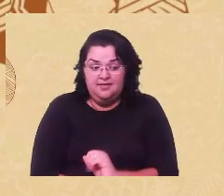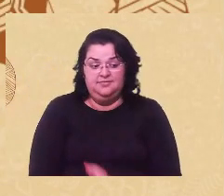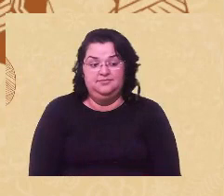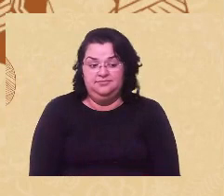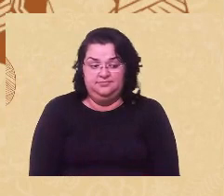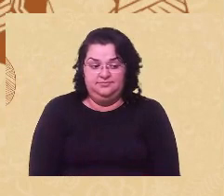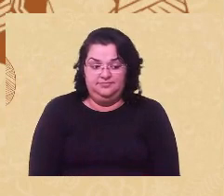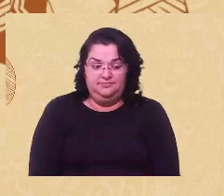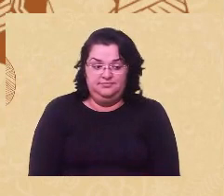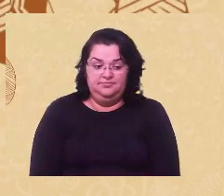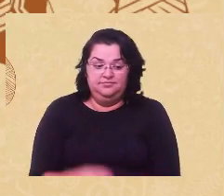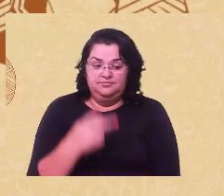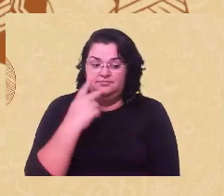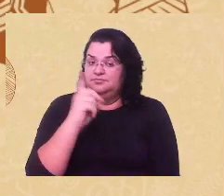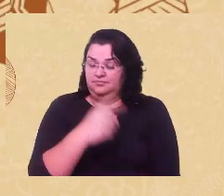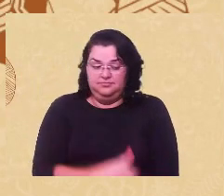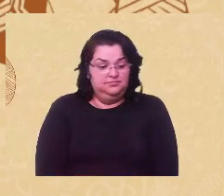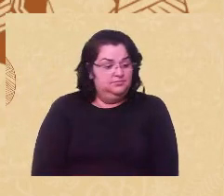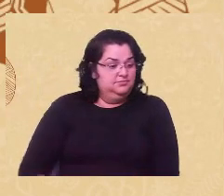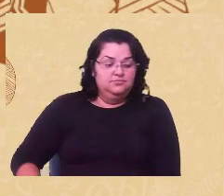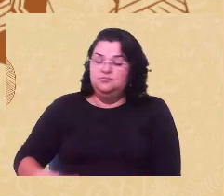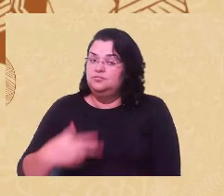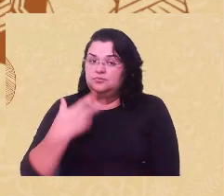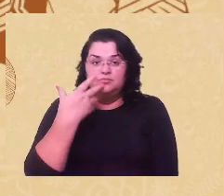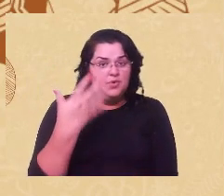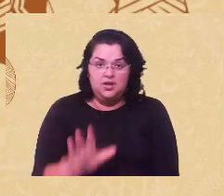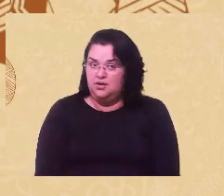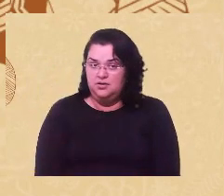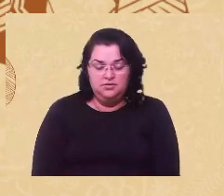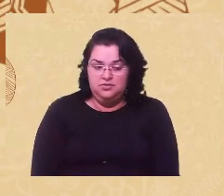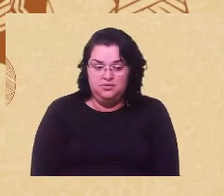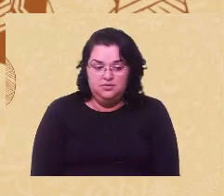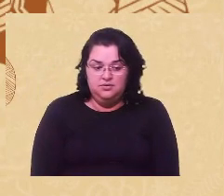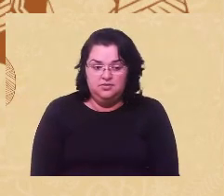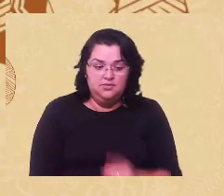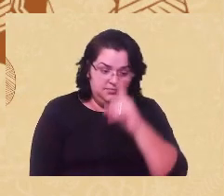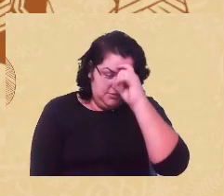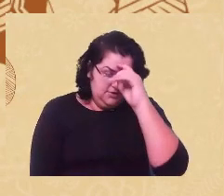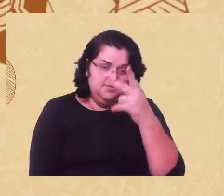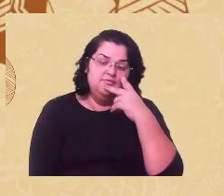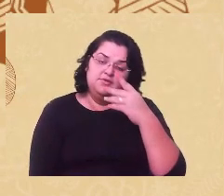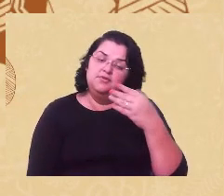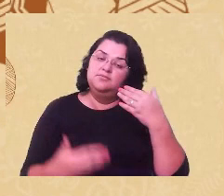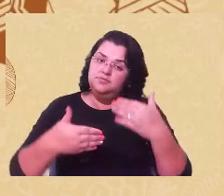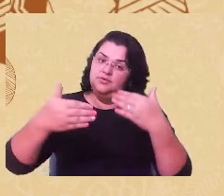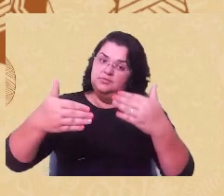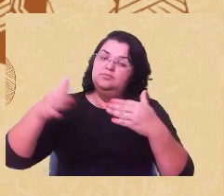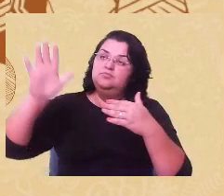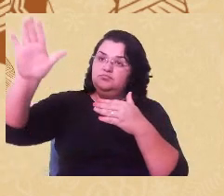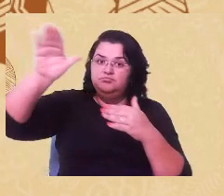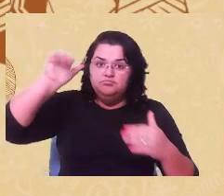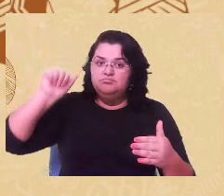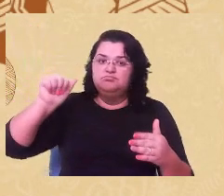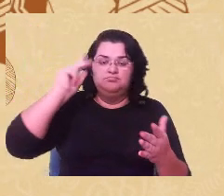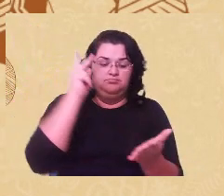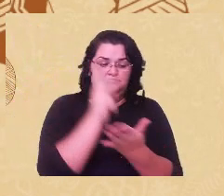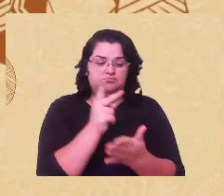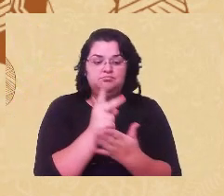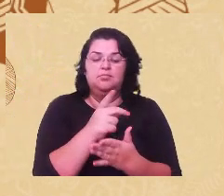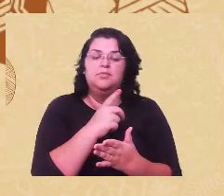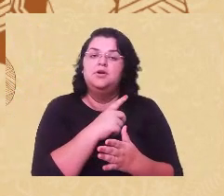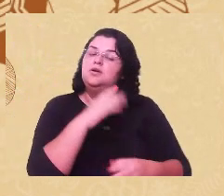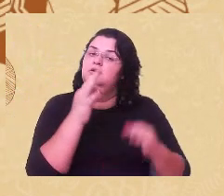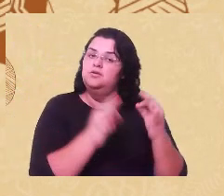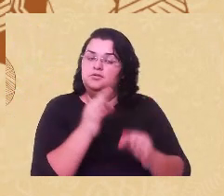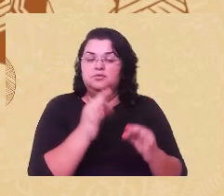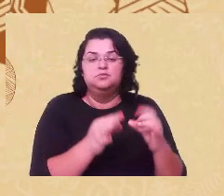que ela não ia fazer uma cesárea. A médica assinou o Ministério Público, a Adeli foi acordada por um oficial de justiça e